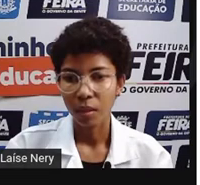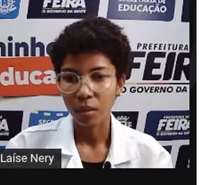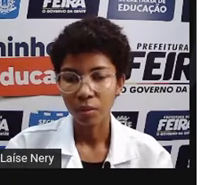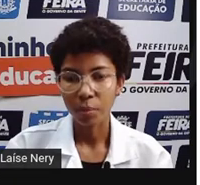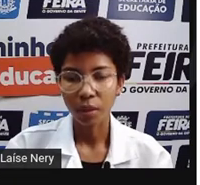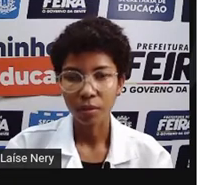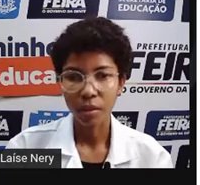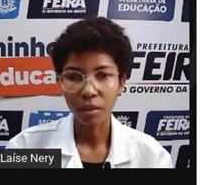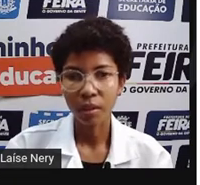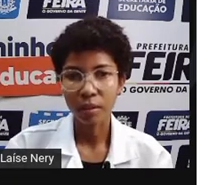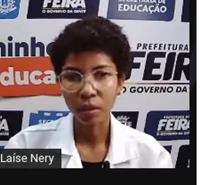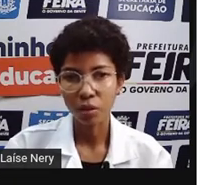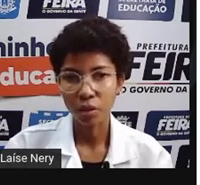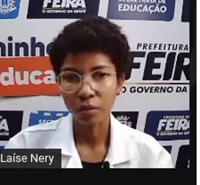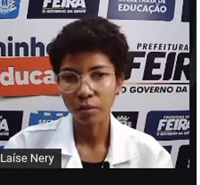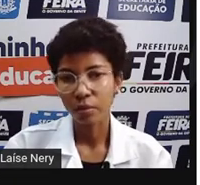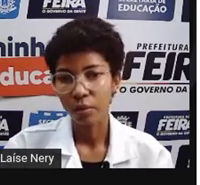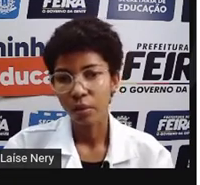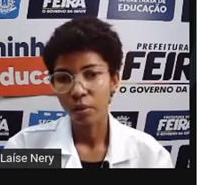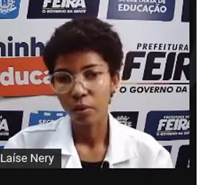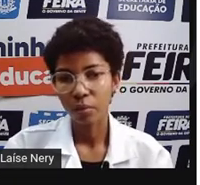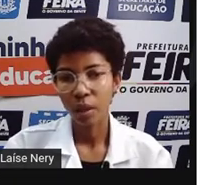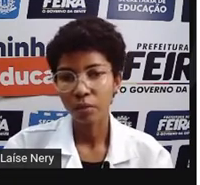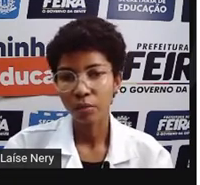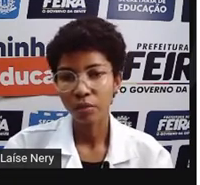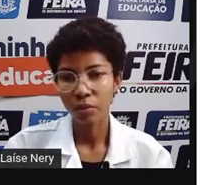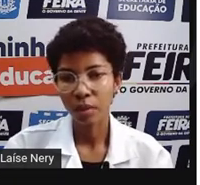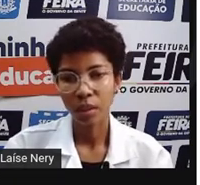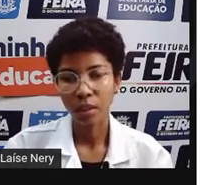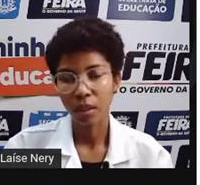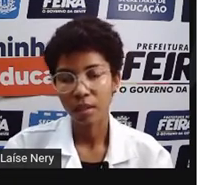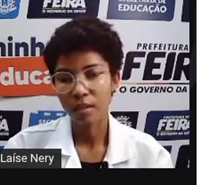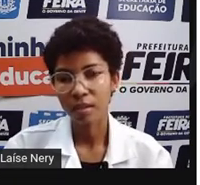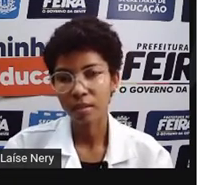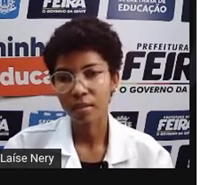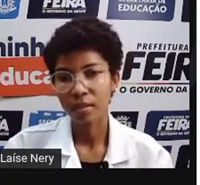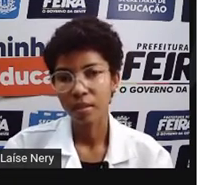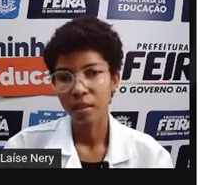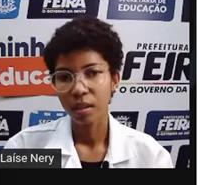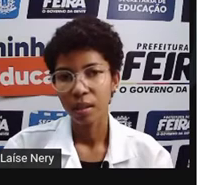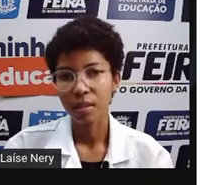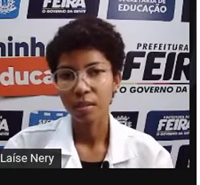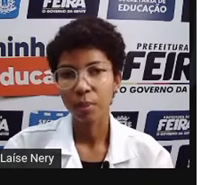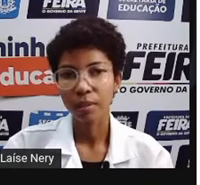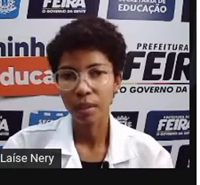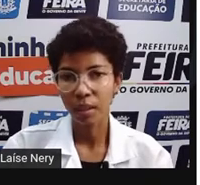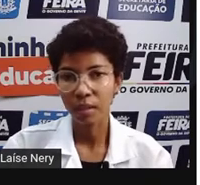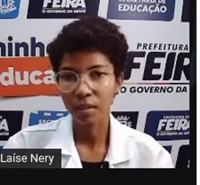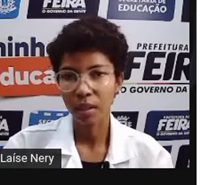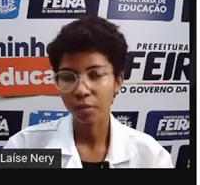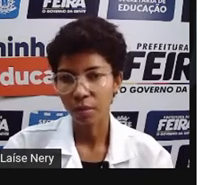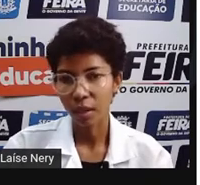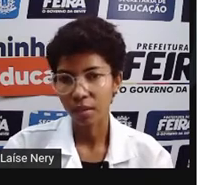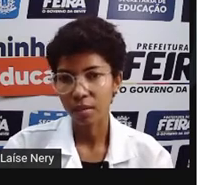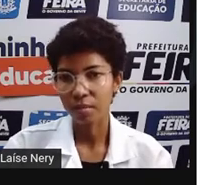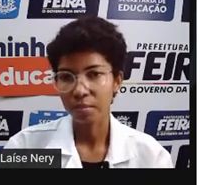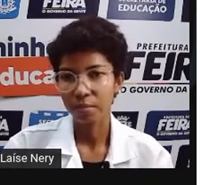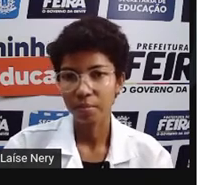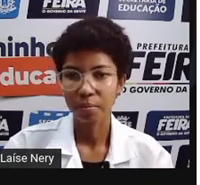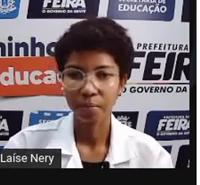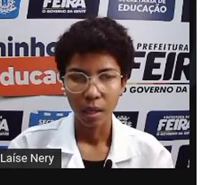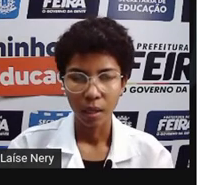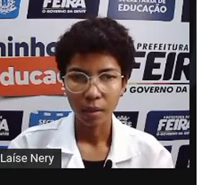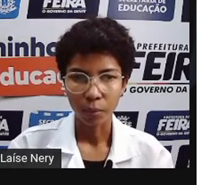Então, eu espero que você tenha entendido como é que funcionam aí essas bandeiras tarifárias.